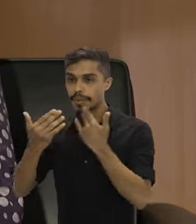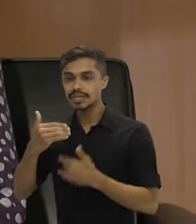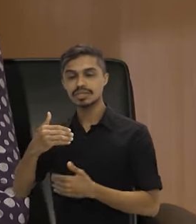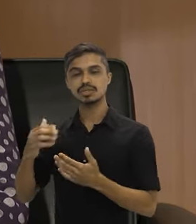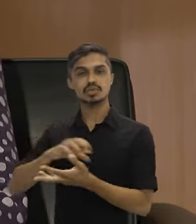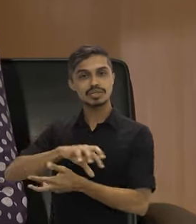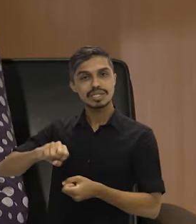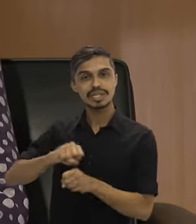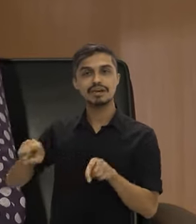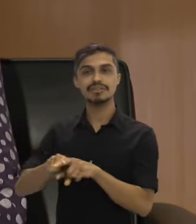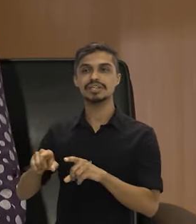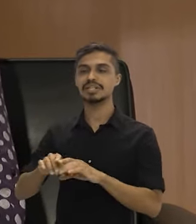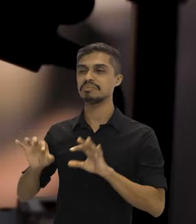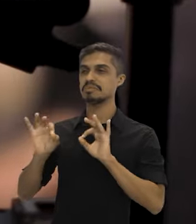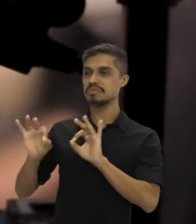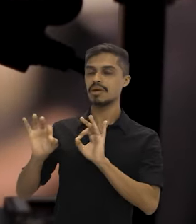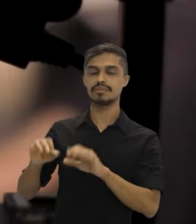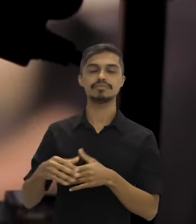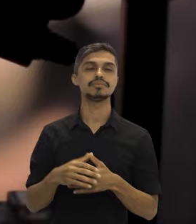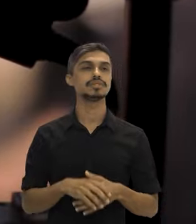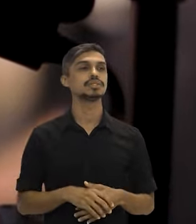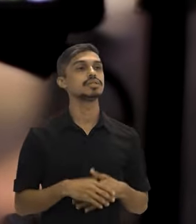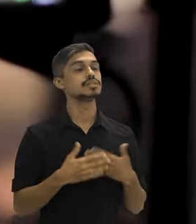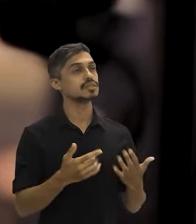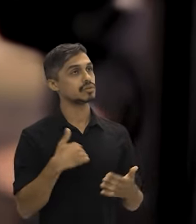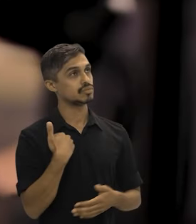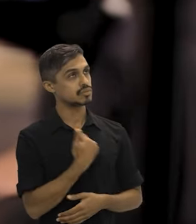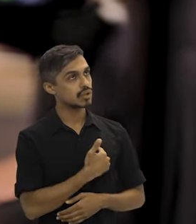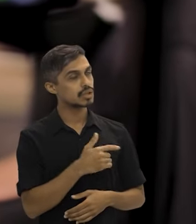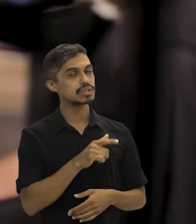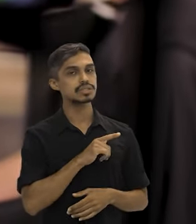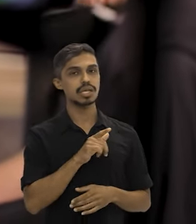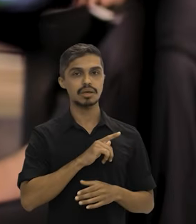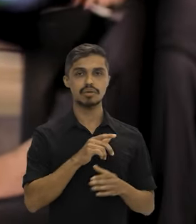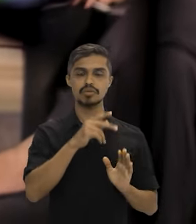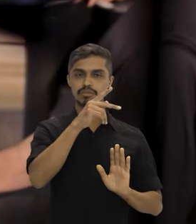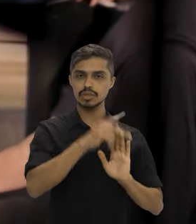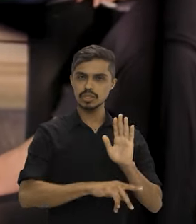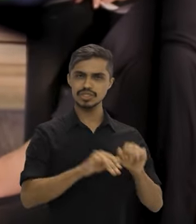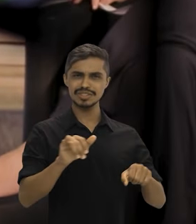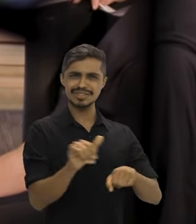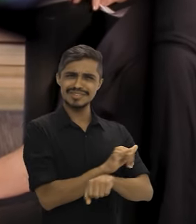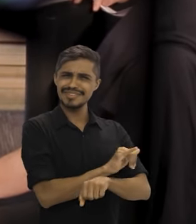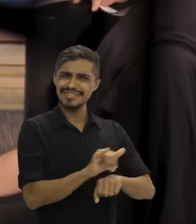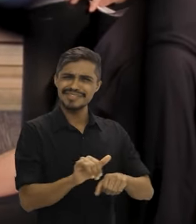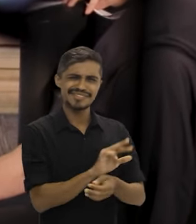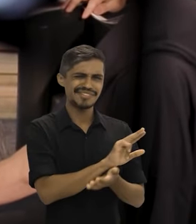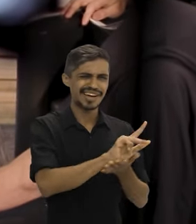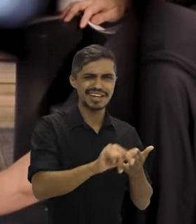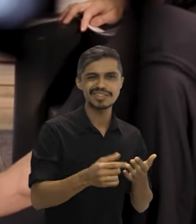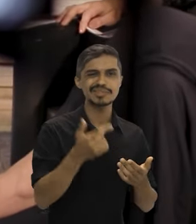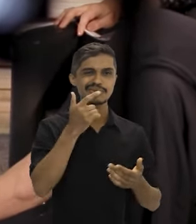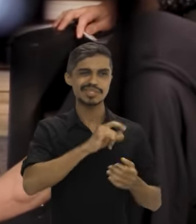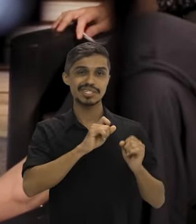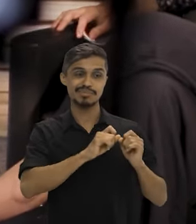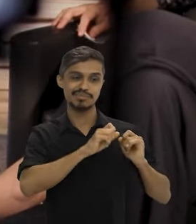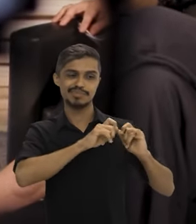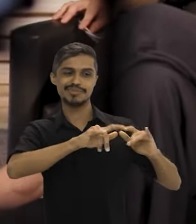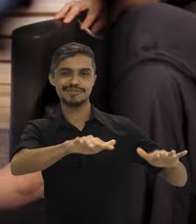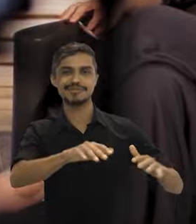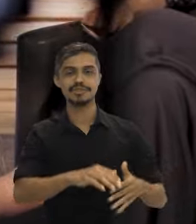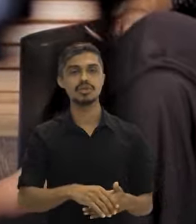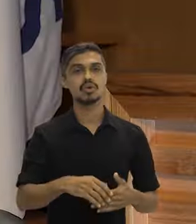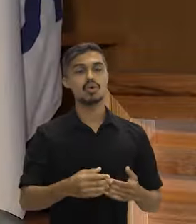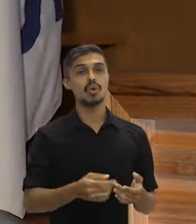essa iniciativa é inovadora. Olha só, nós estamos, Carol, com um conjunto de estratégias, como eu disse, para ganhar